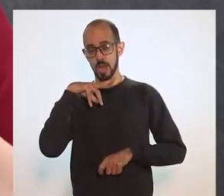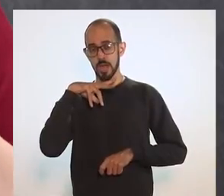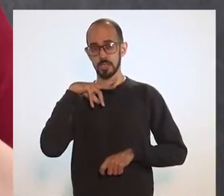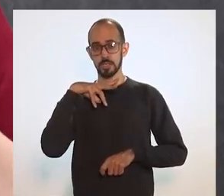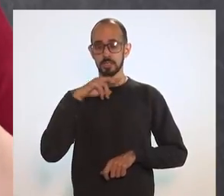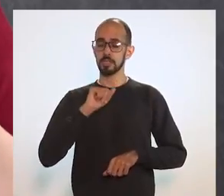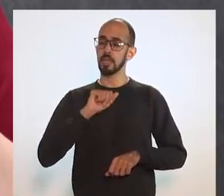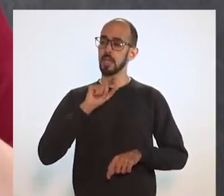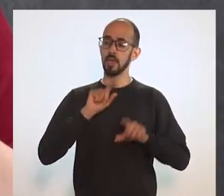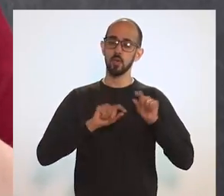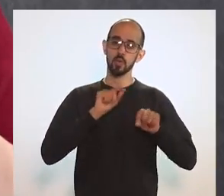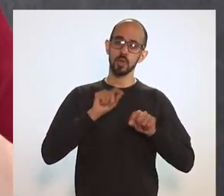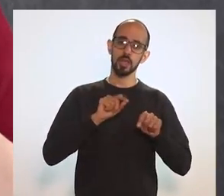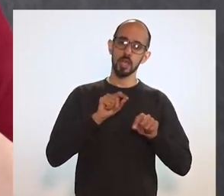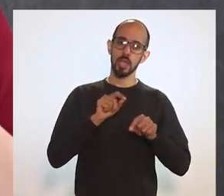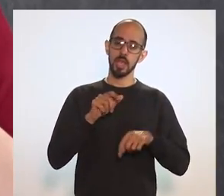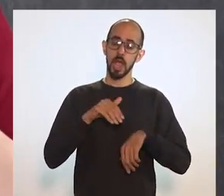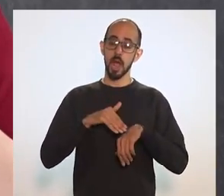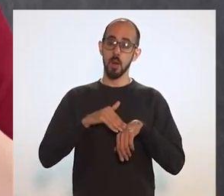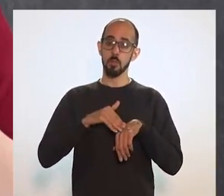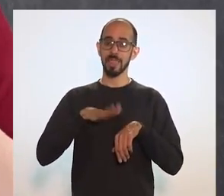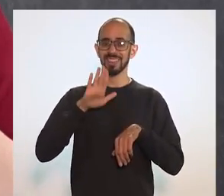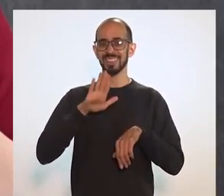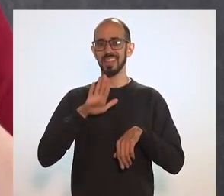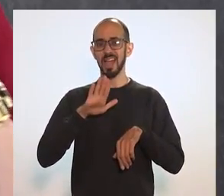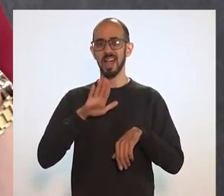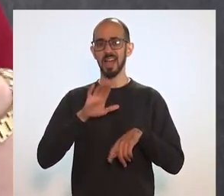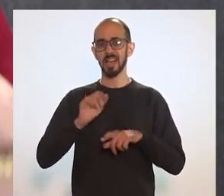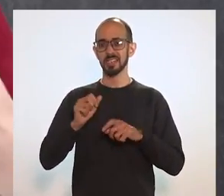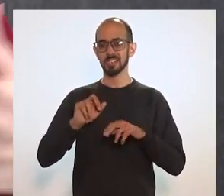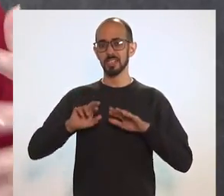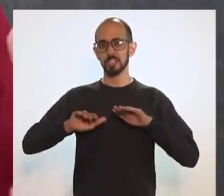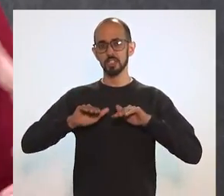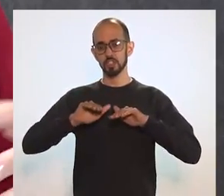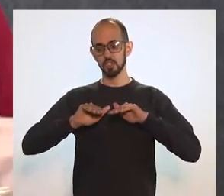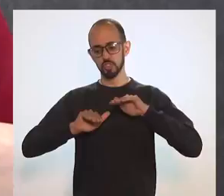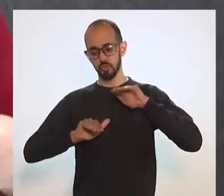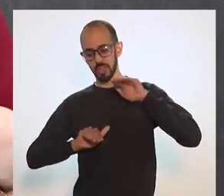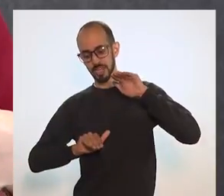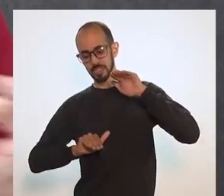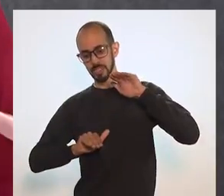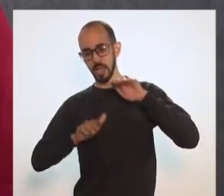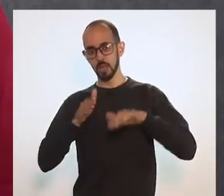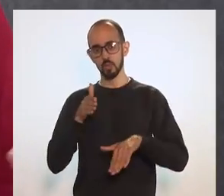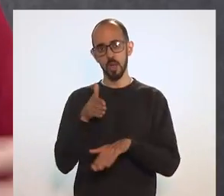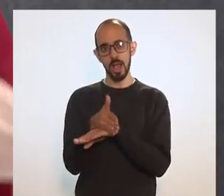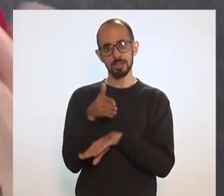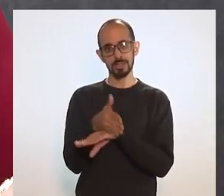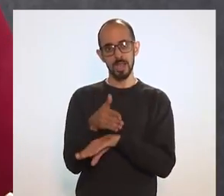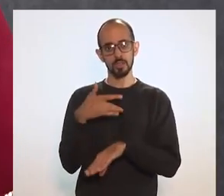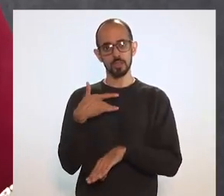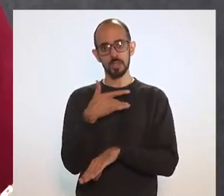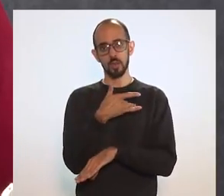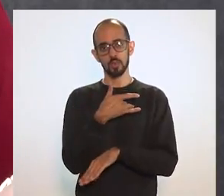particulares, por exemplo, é você aumentar essa diferença de acesso à saúde